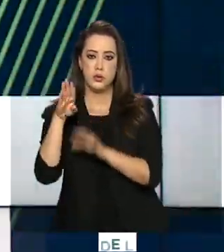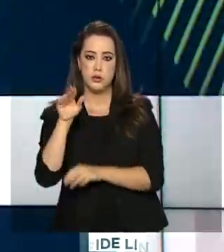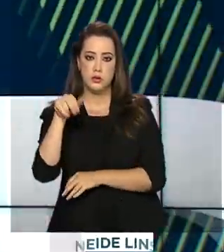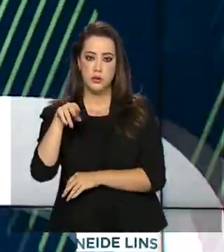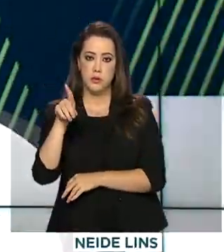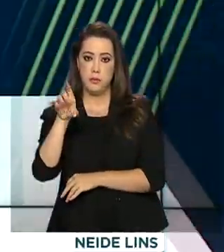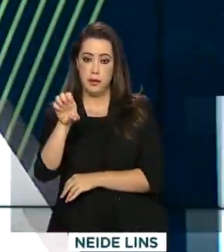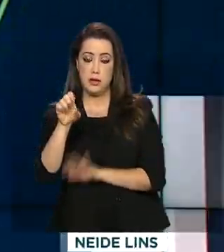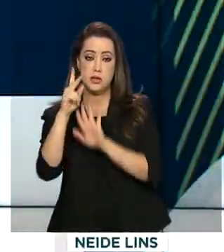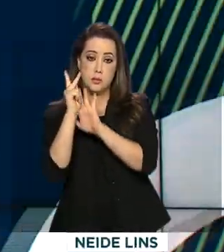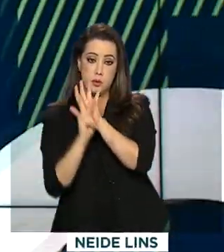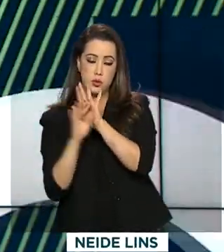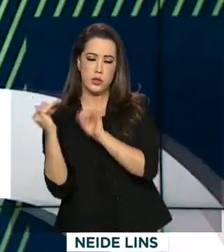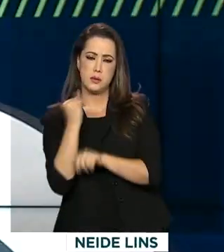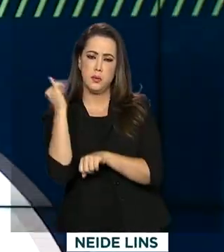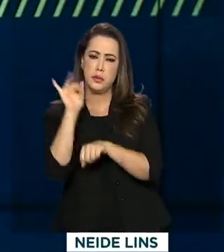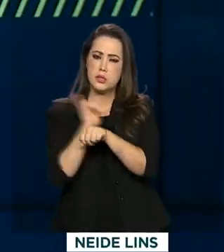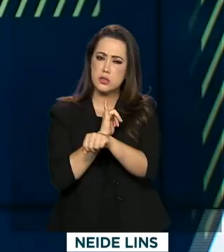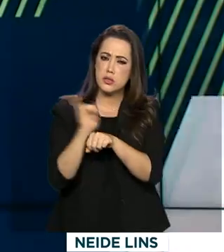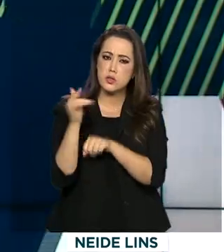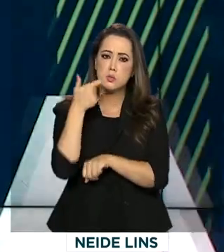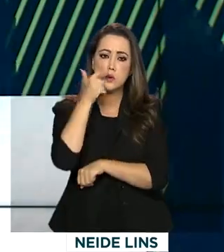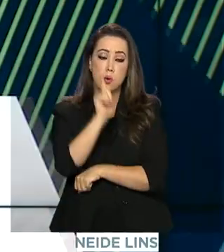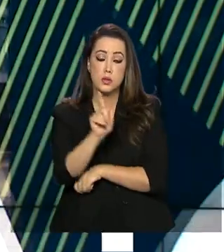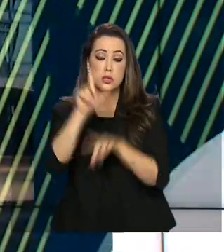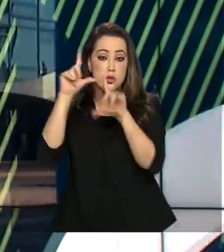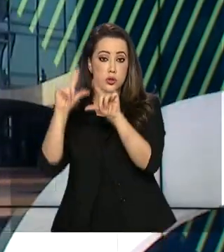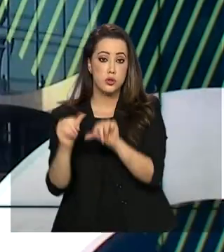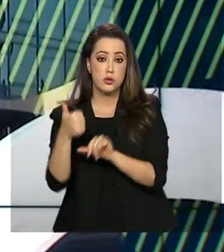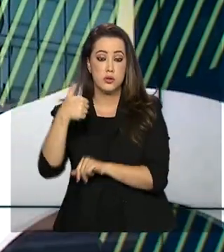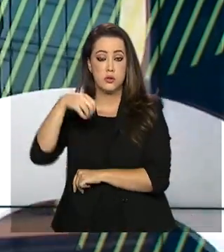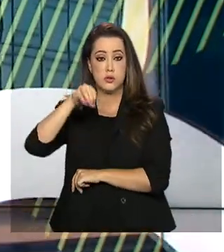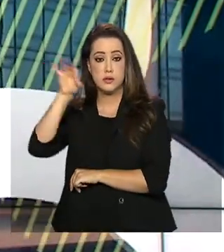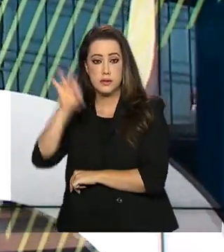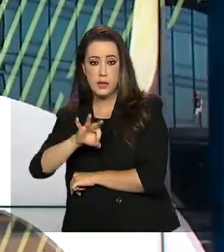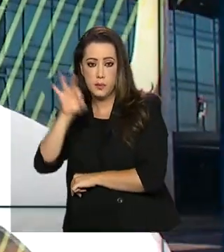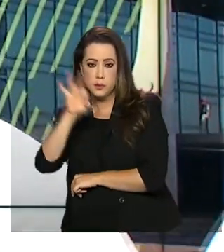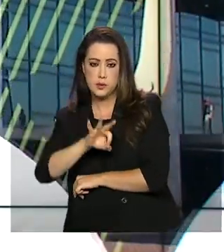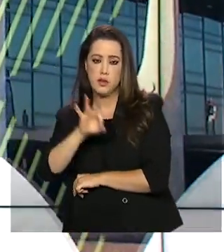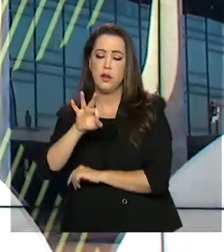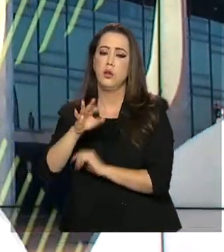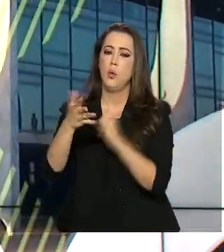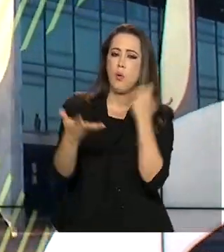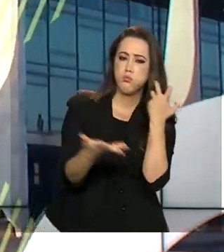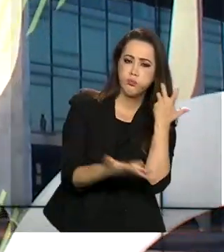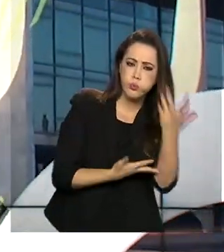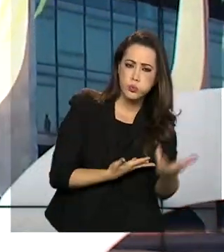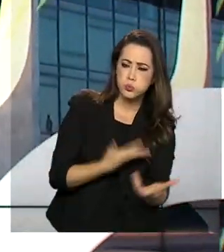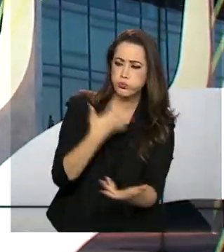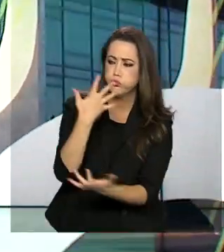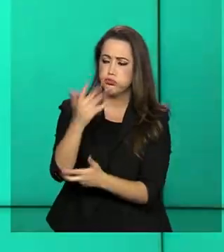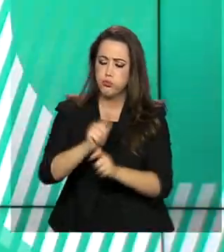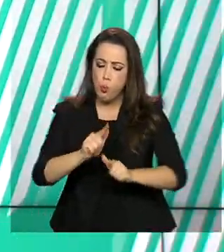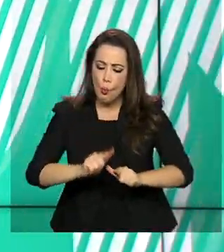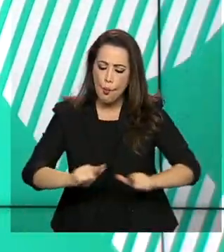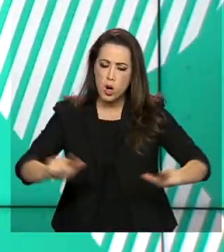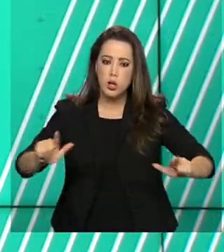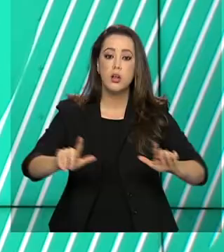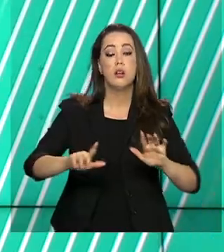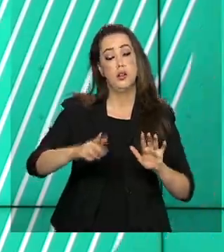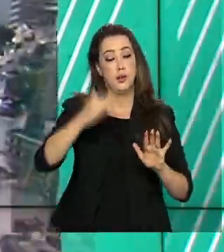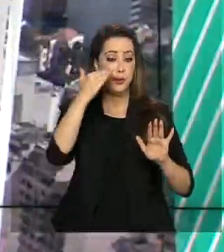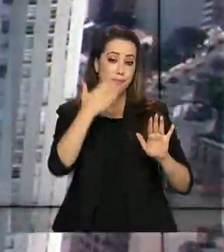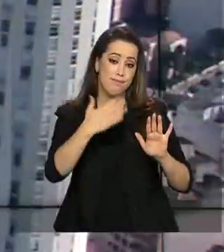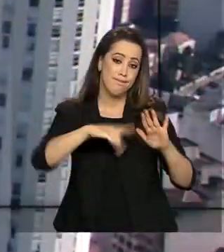projetos considerados estratégicos para alcançar a meta de reduzir em 100% o desmatamento ilegal até 2030 no país.